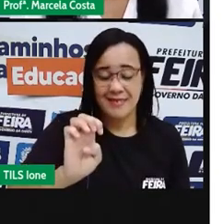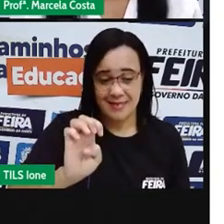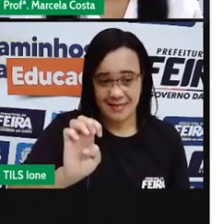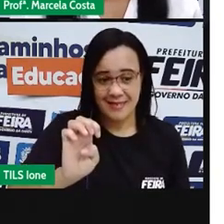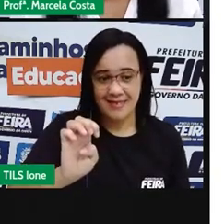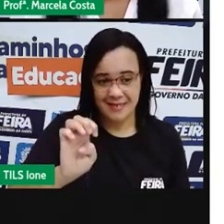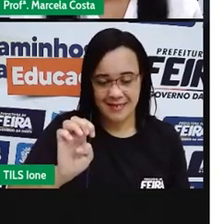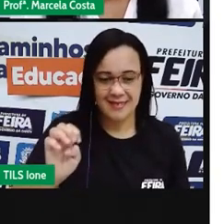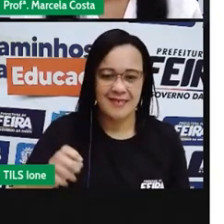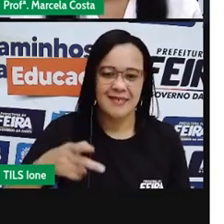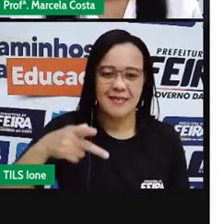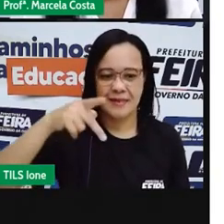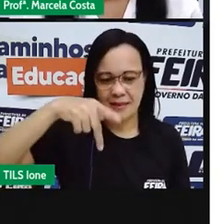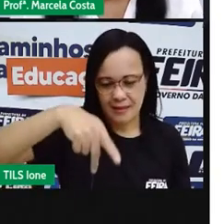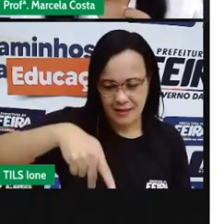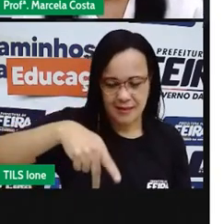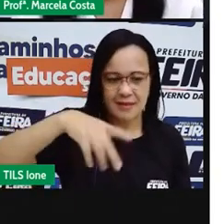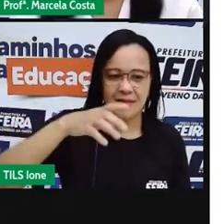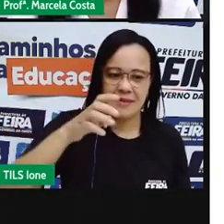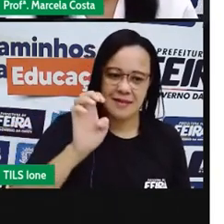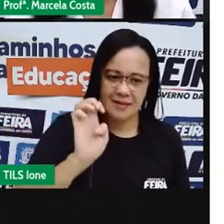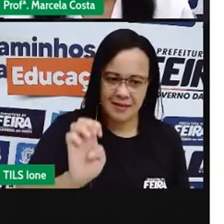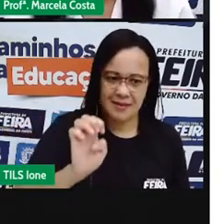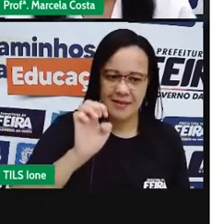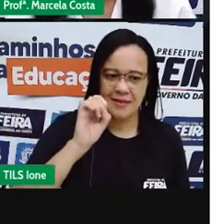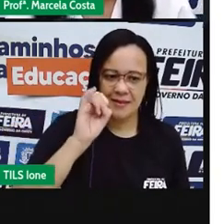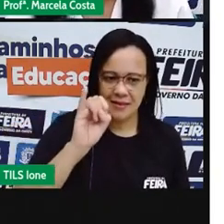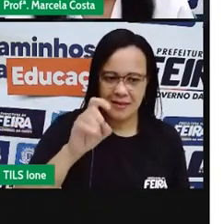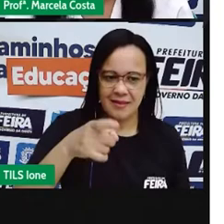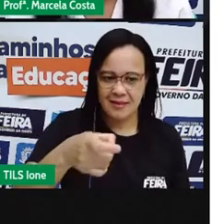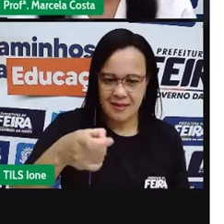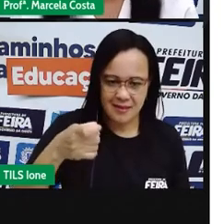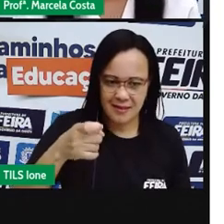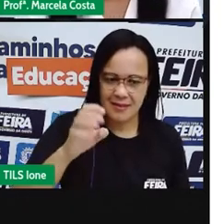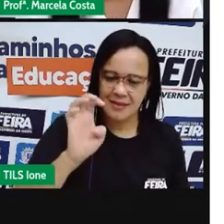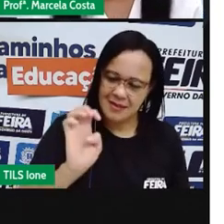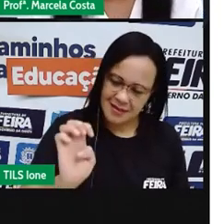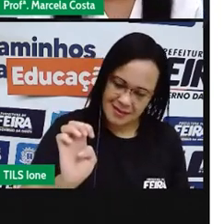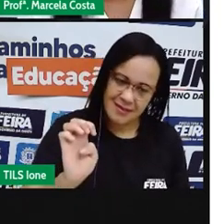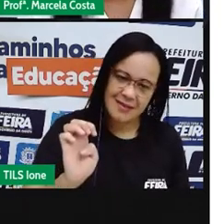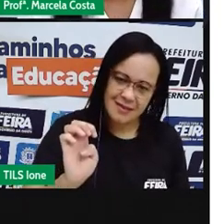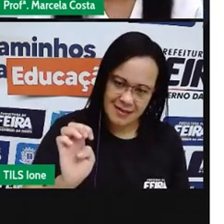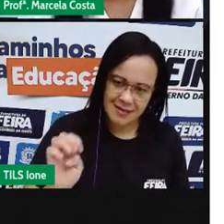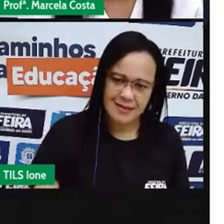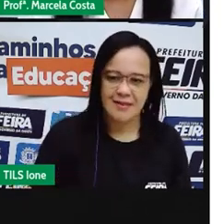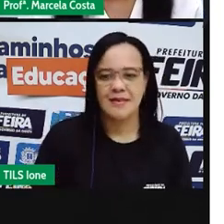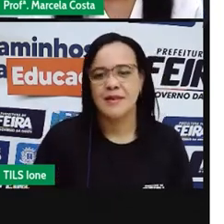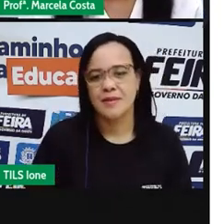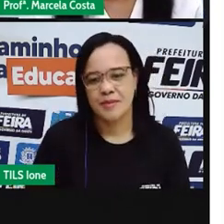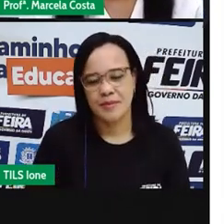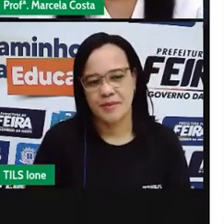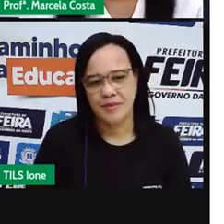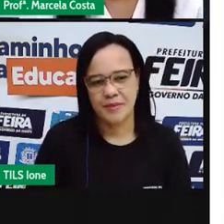Ó, peixe. Olha o som da letra P novamente, aí o início da palavra.